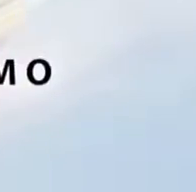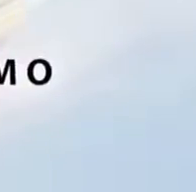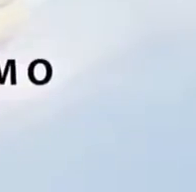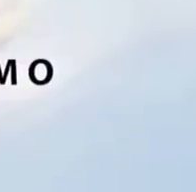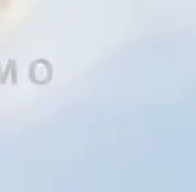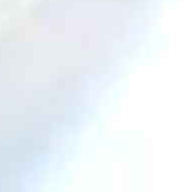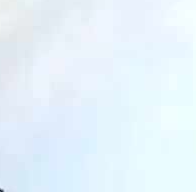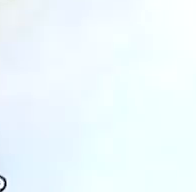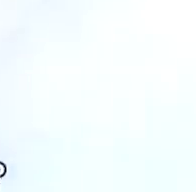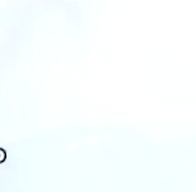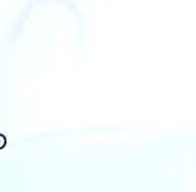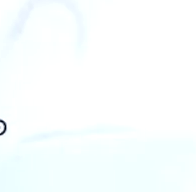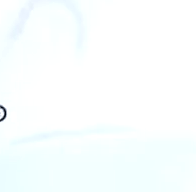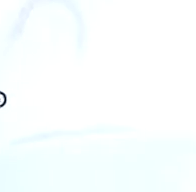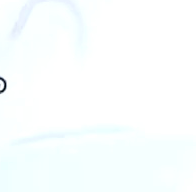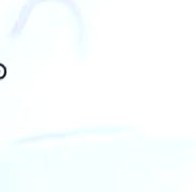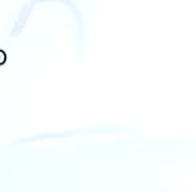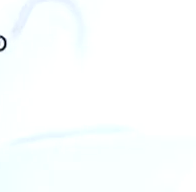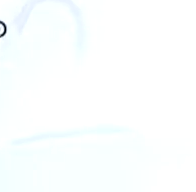tchau